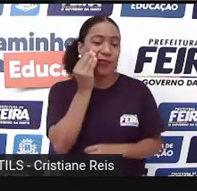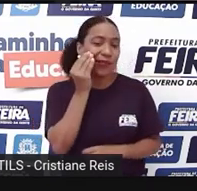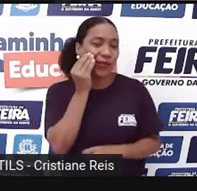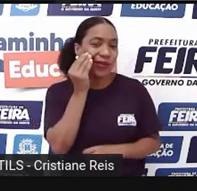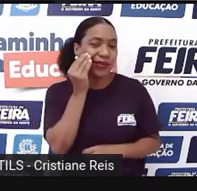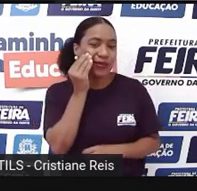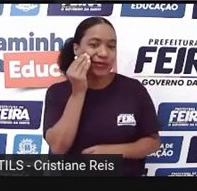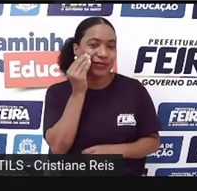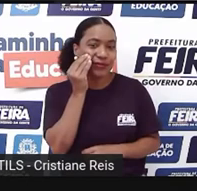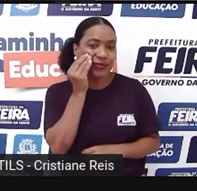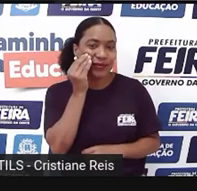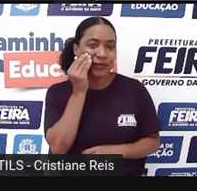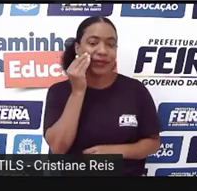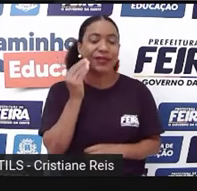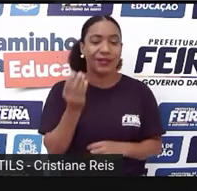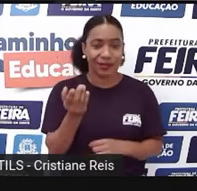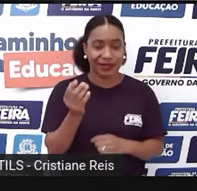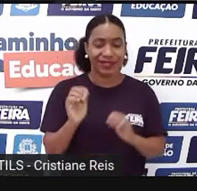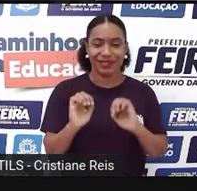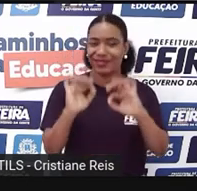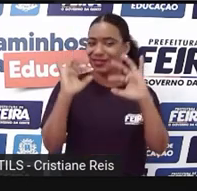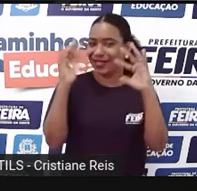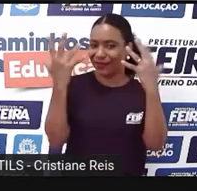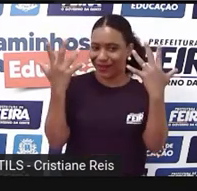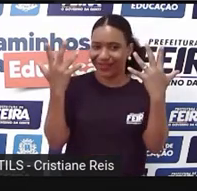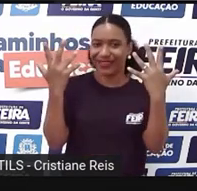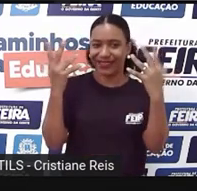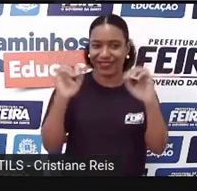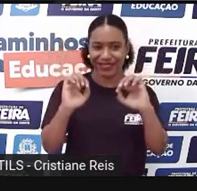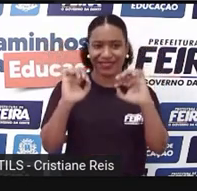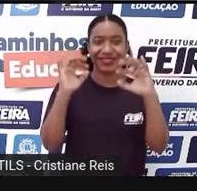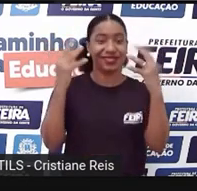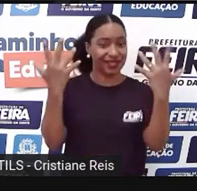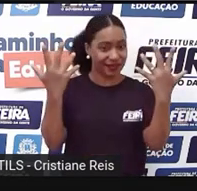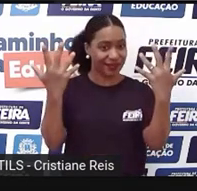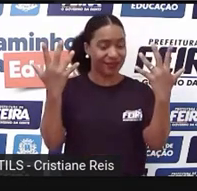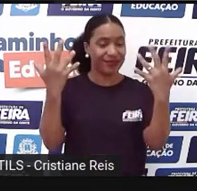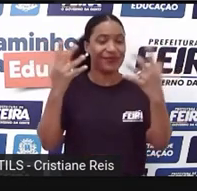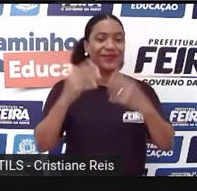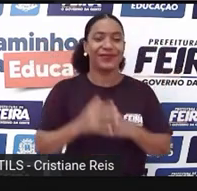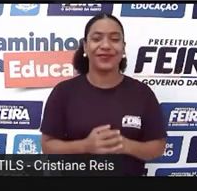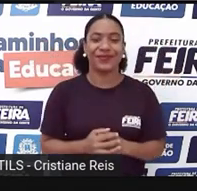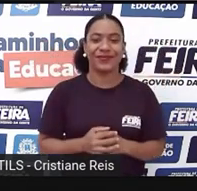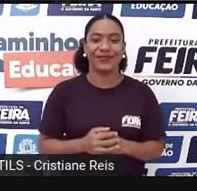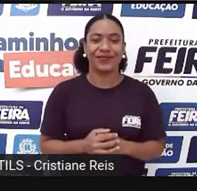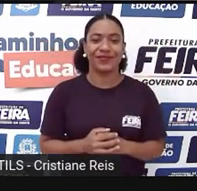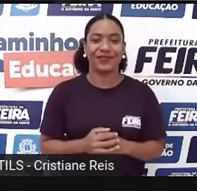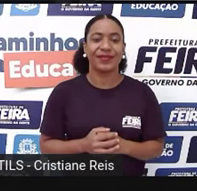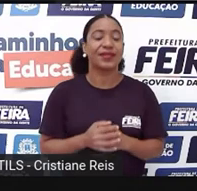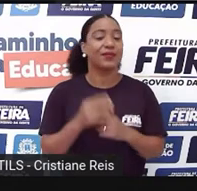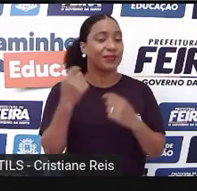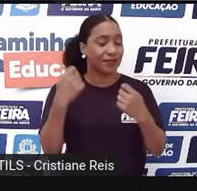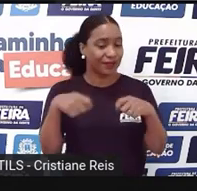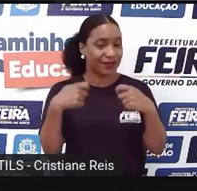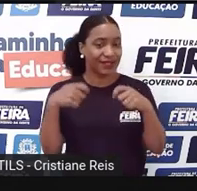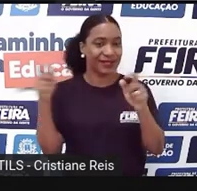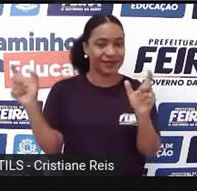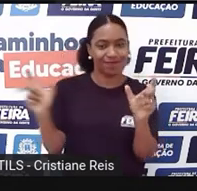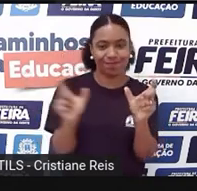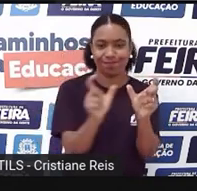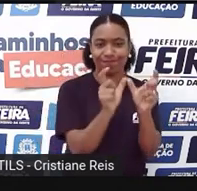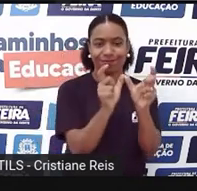Neste caso É o verbo Comemorar Celebrar Celebrate Porque neste caso Nós